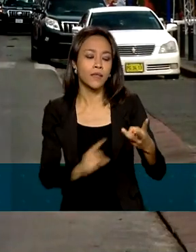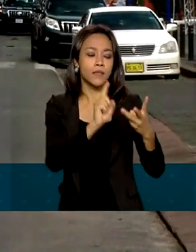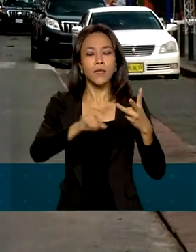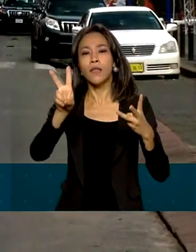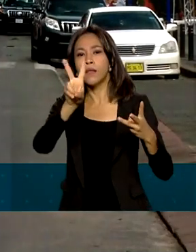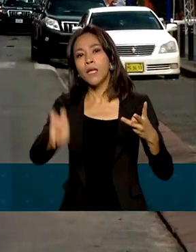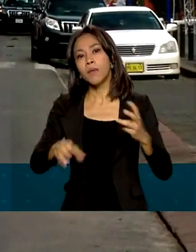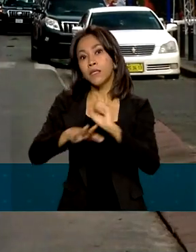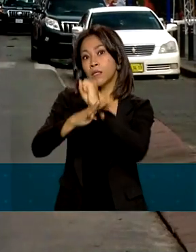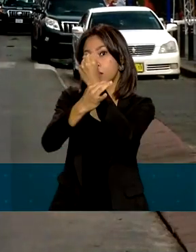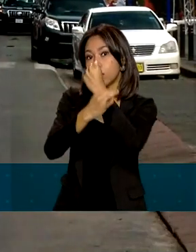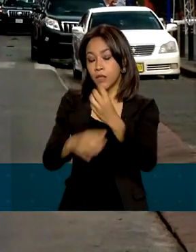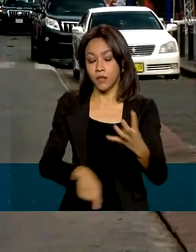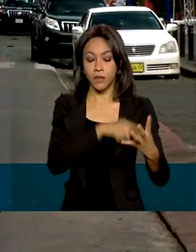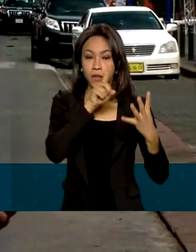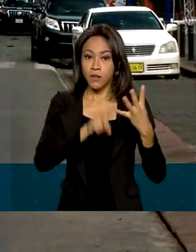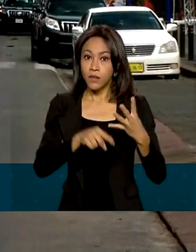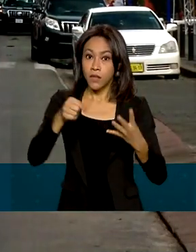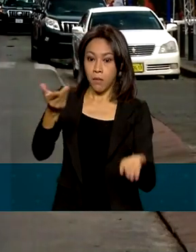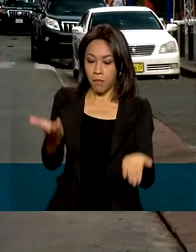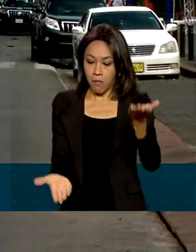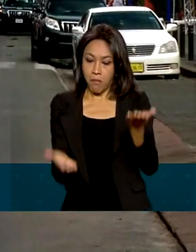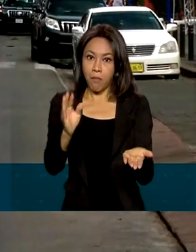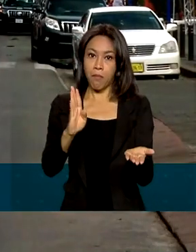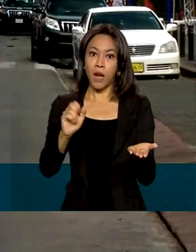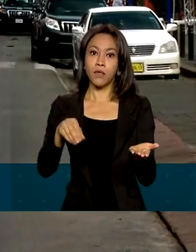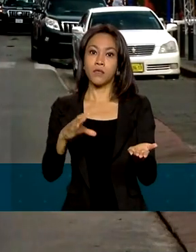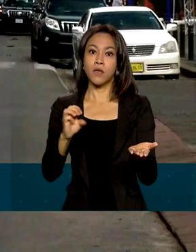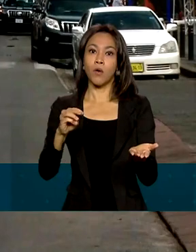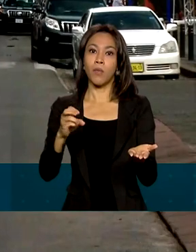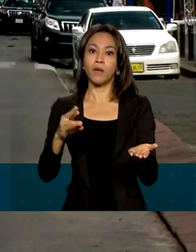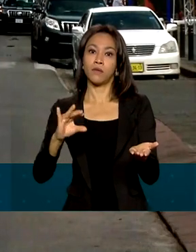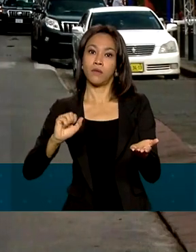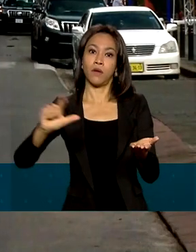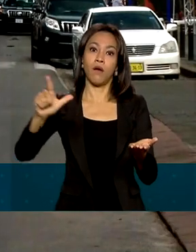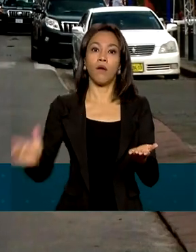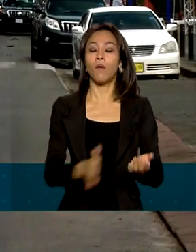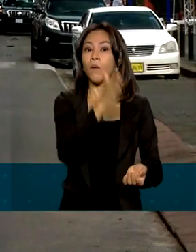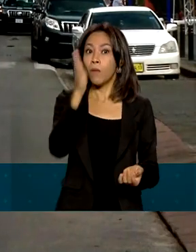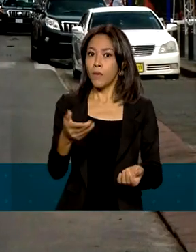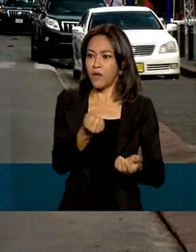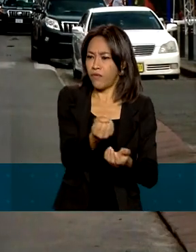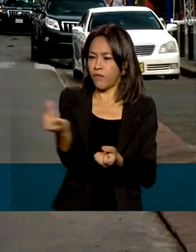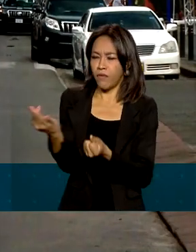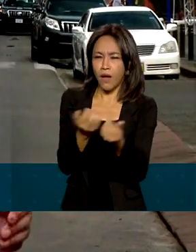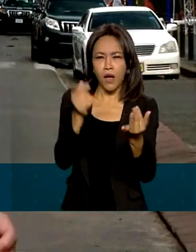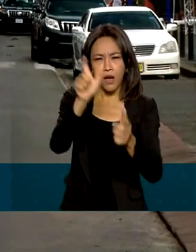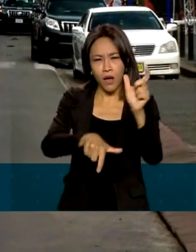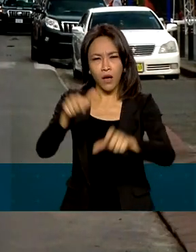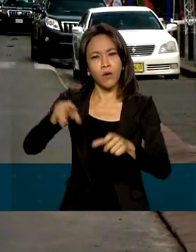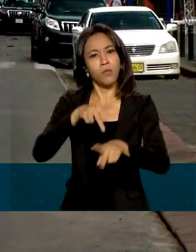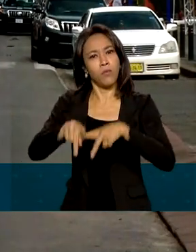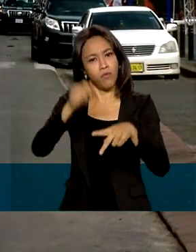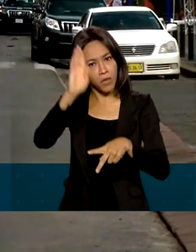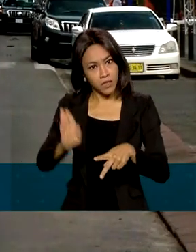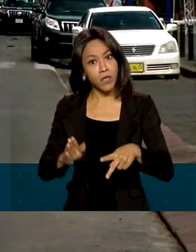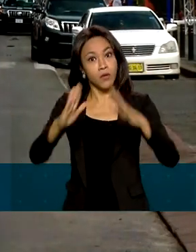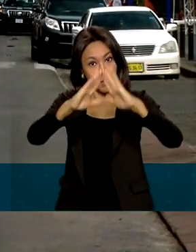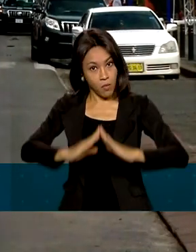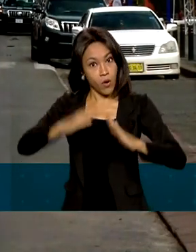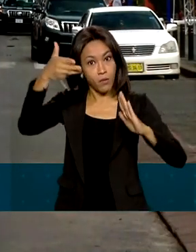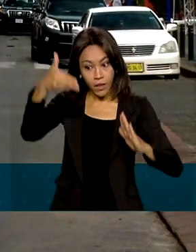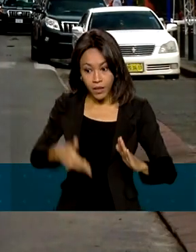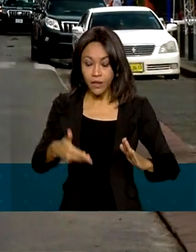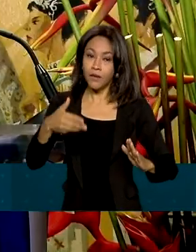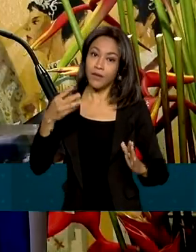nas fronteiras, aumento da balança comercial e a situação de milhares de brasileiros que vivem aqui, muitos deles